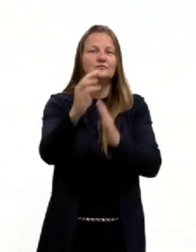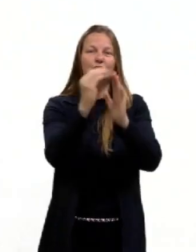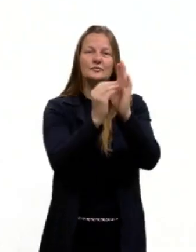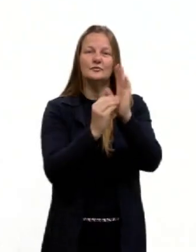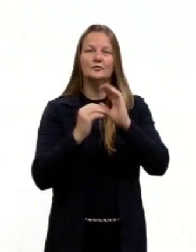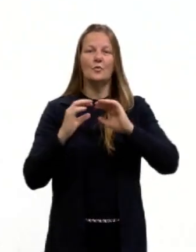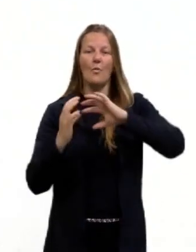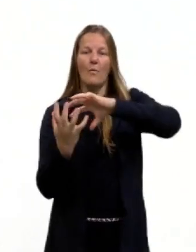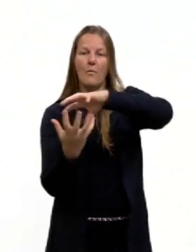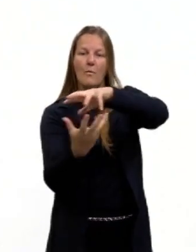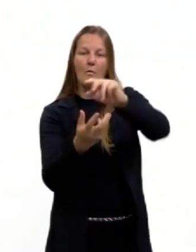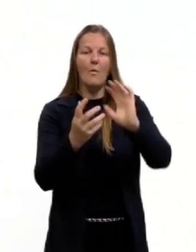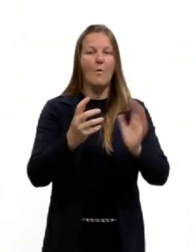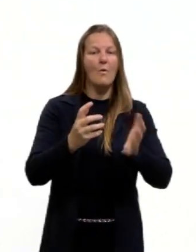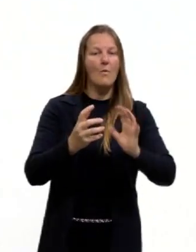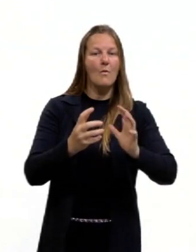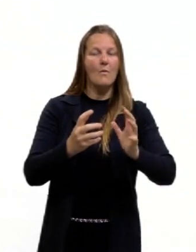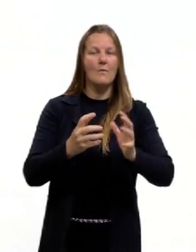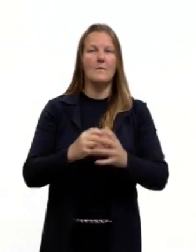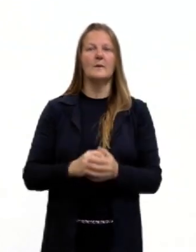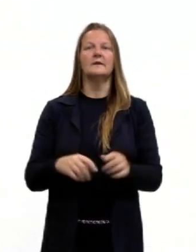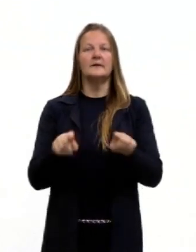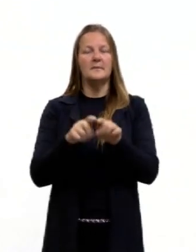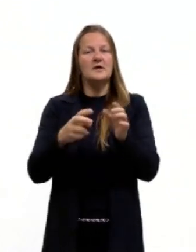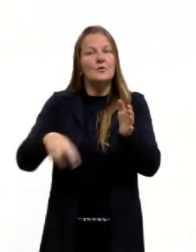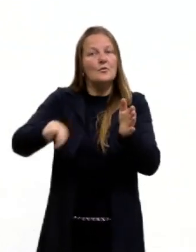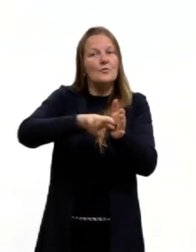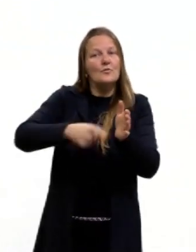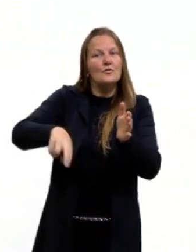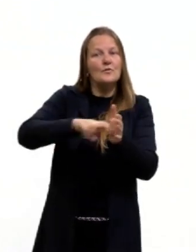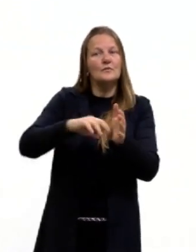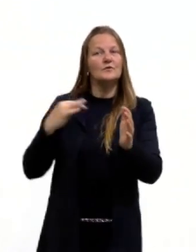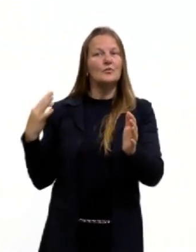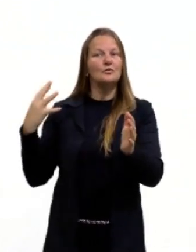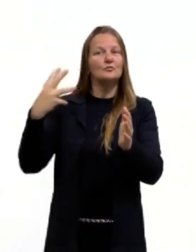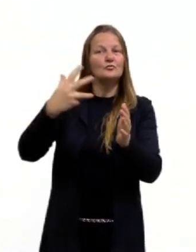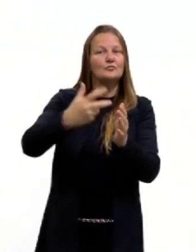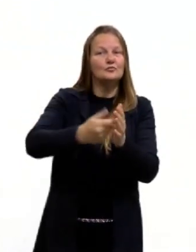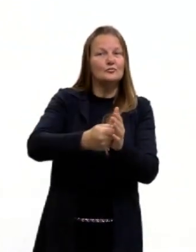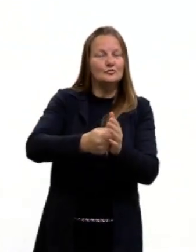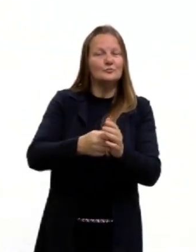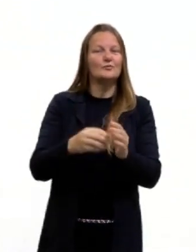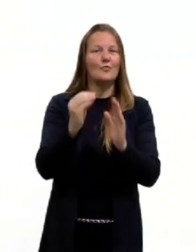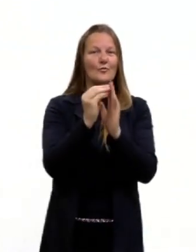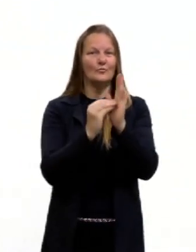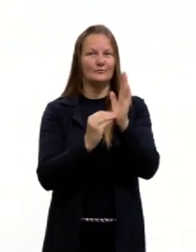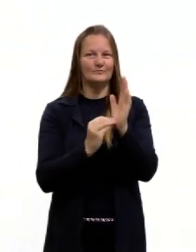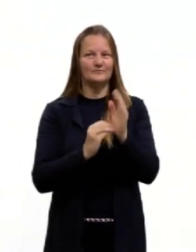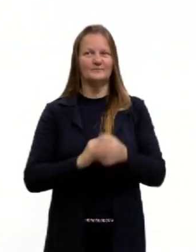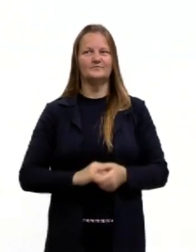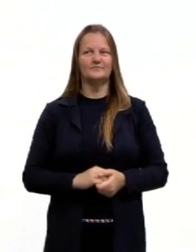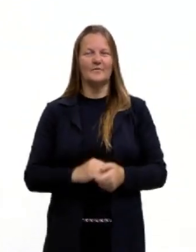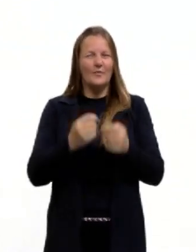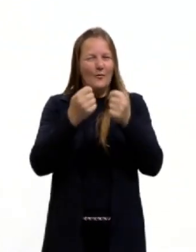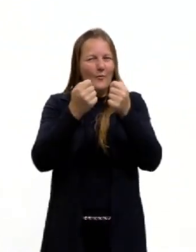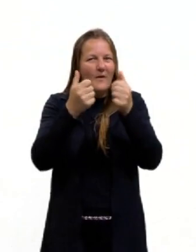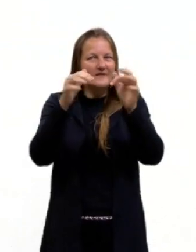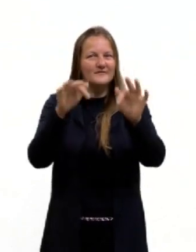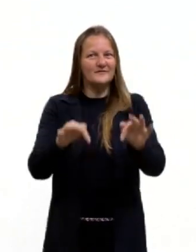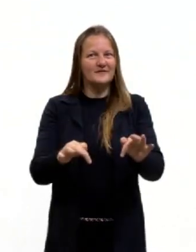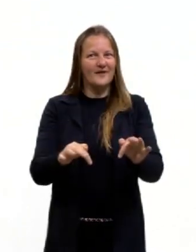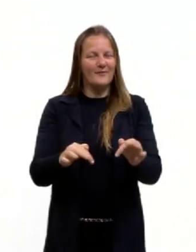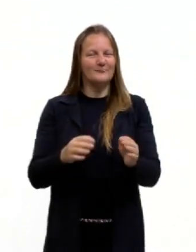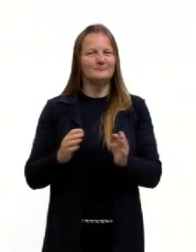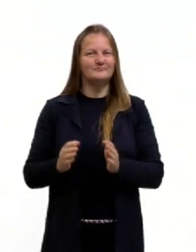Médio já entrando na revisão, então como a gente está indo já para o nosso final, então a gente tem que dar uma revisadinha, né, e